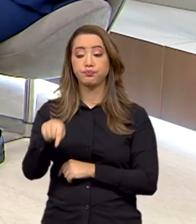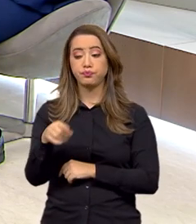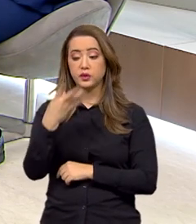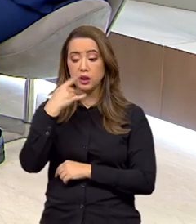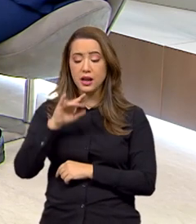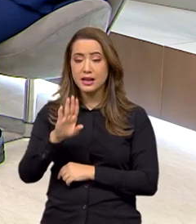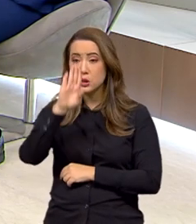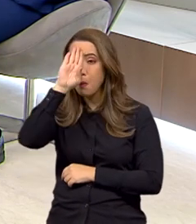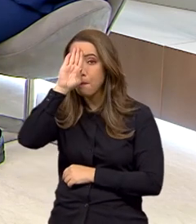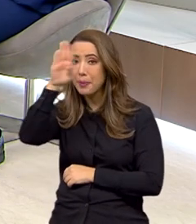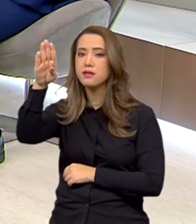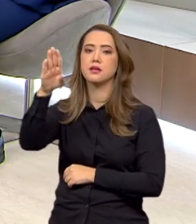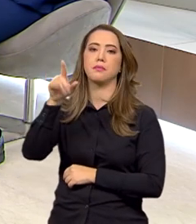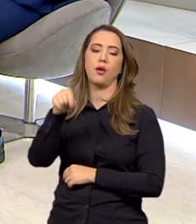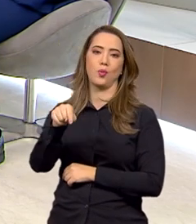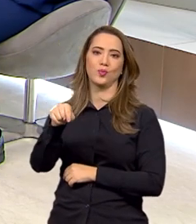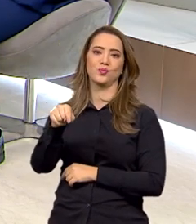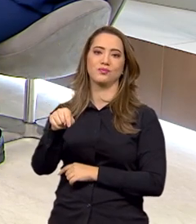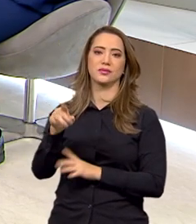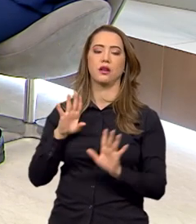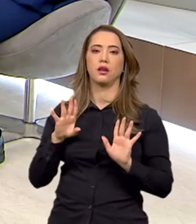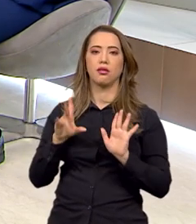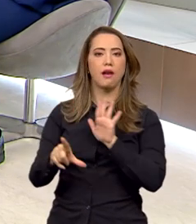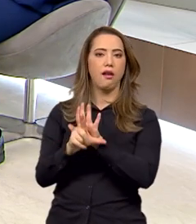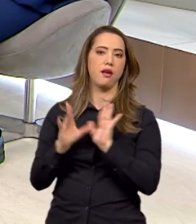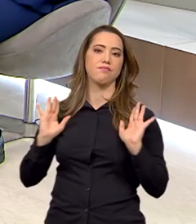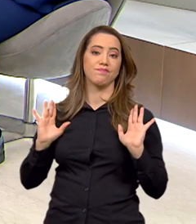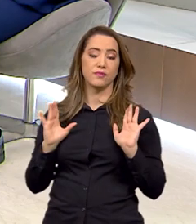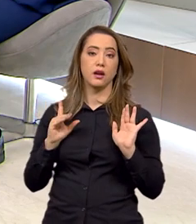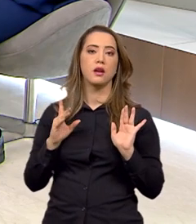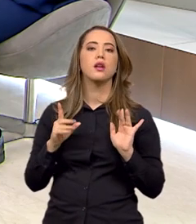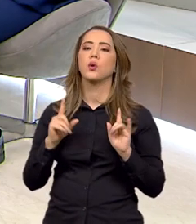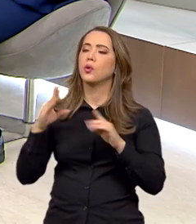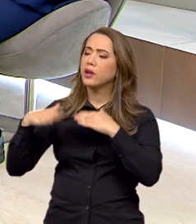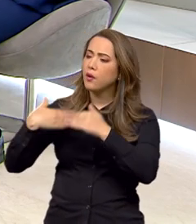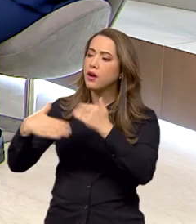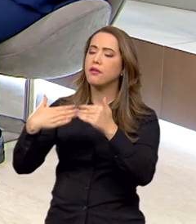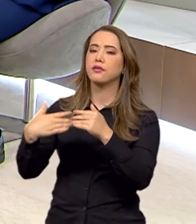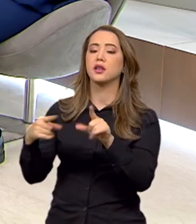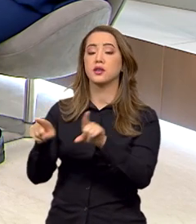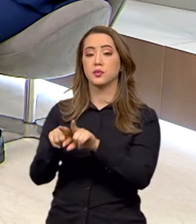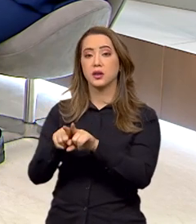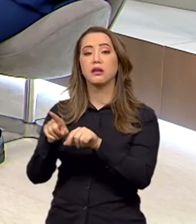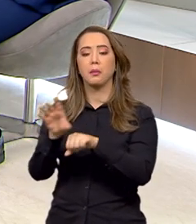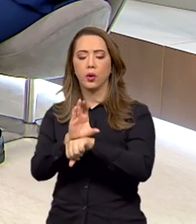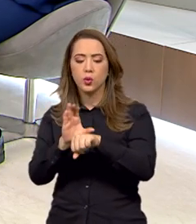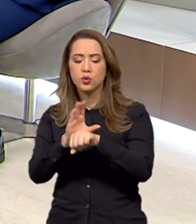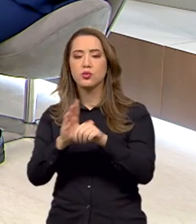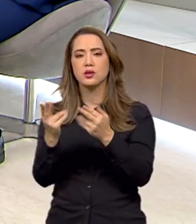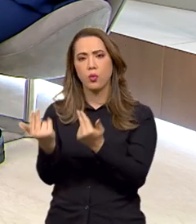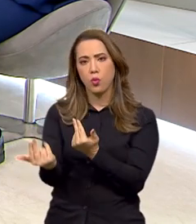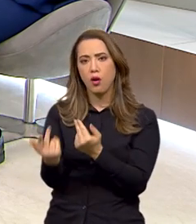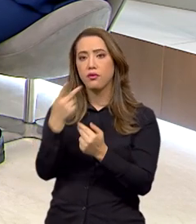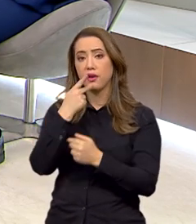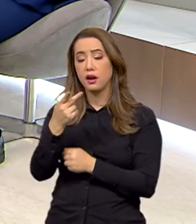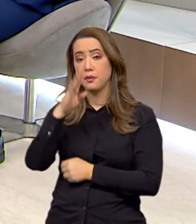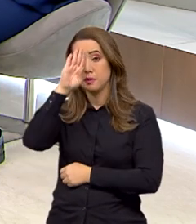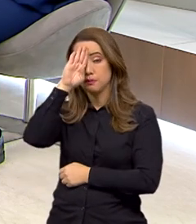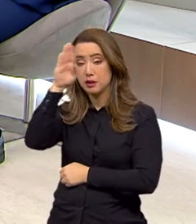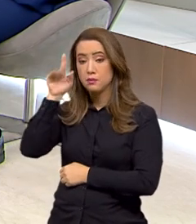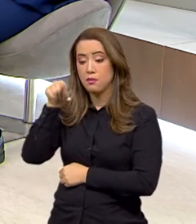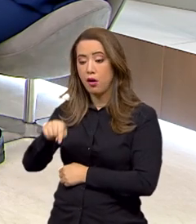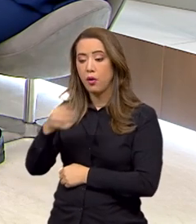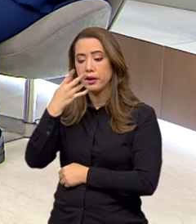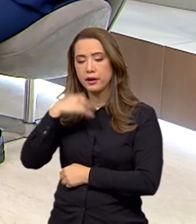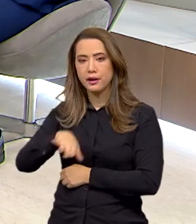como prioridade absoluta, é um grande avanço do Brasil, isso está na Constituição também, inclusive. Coloca a criança como sujeito de